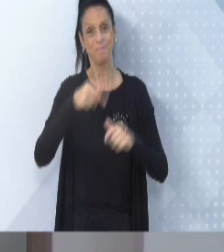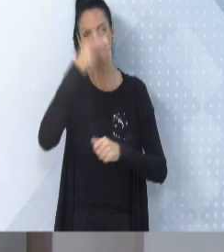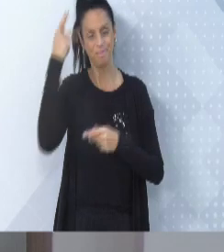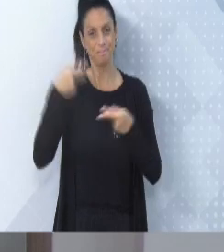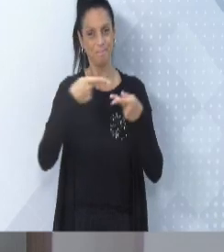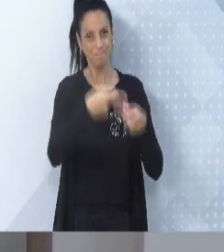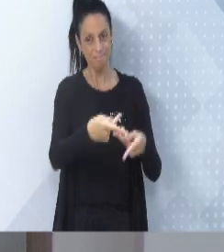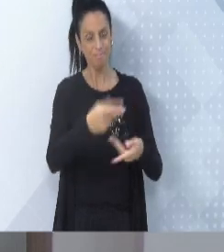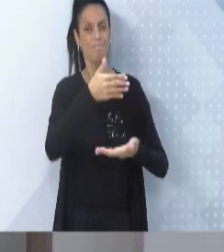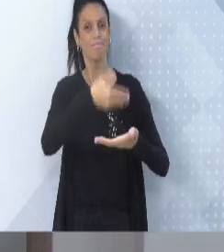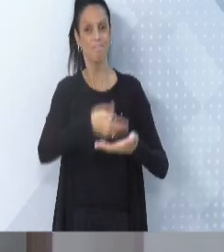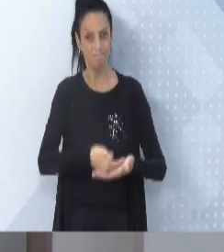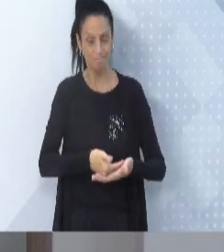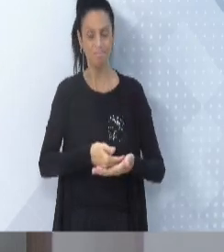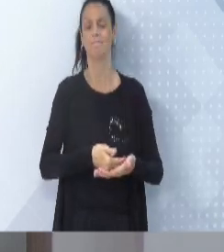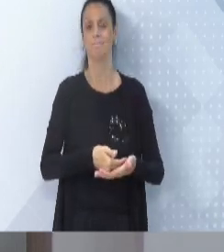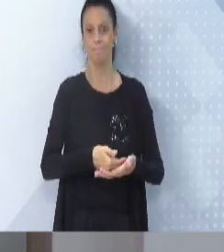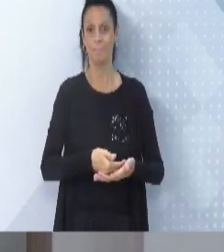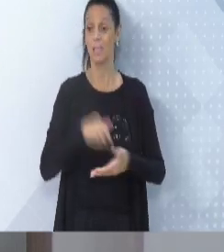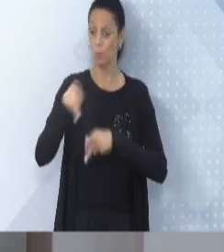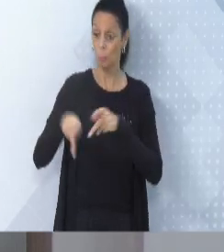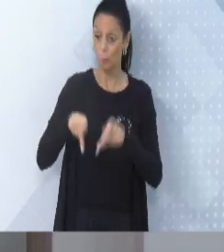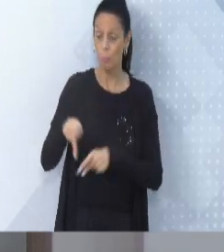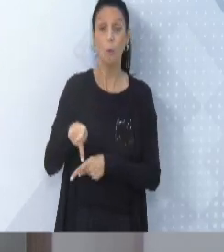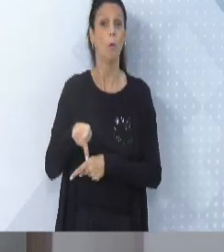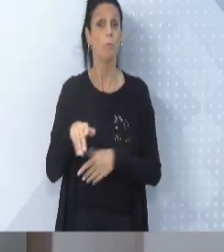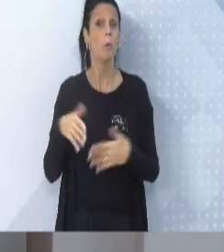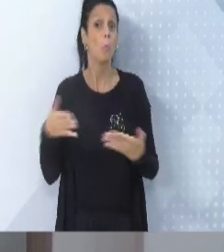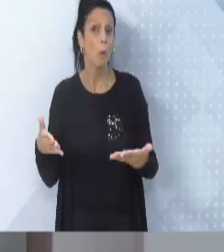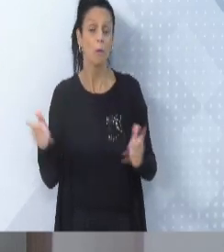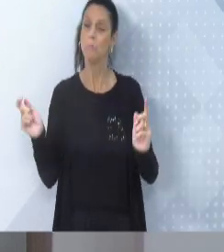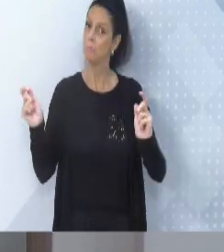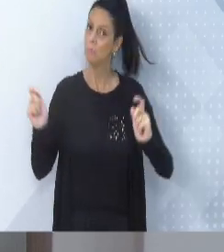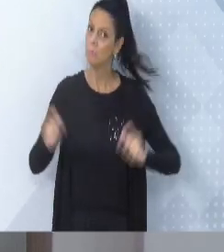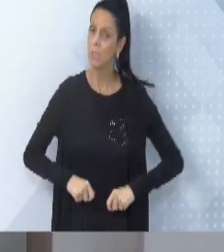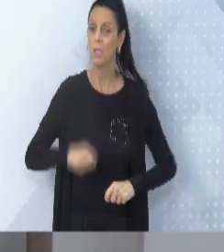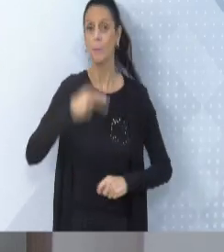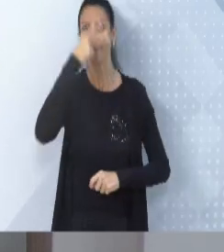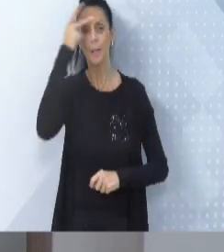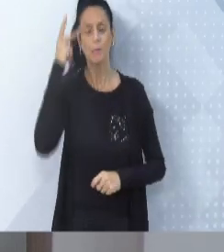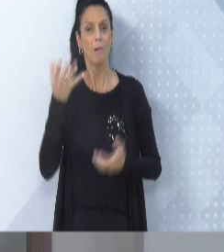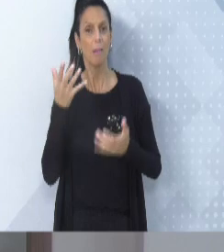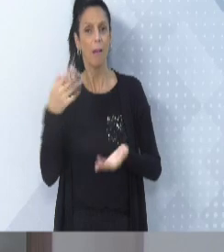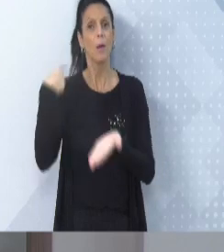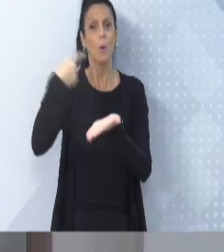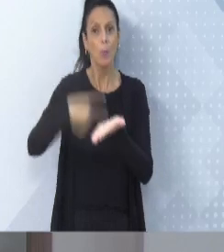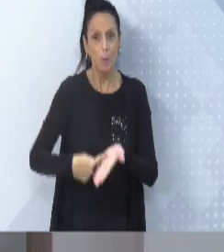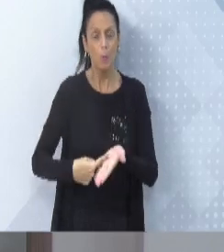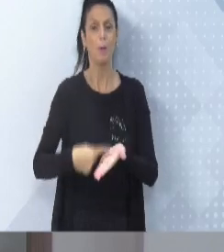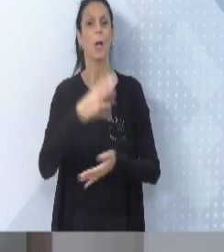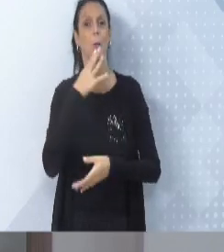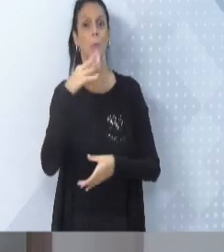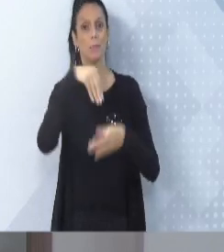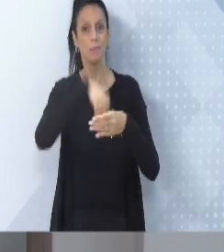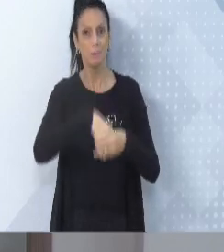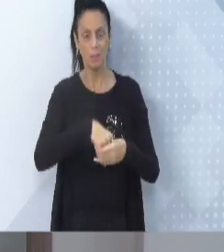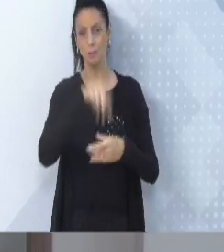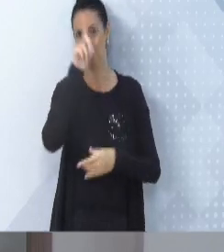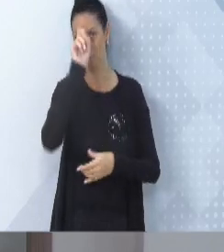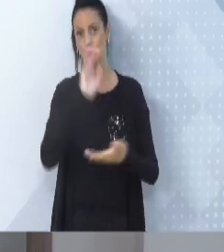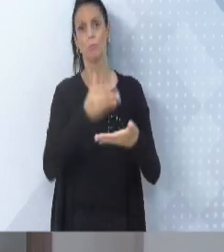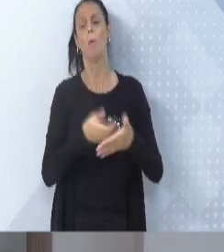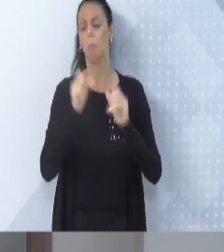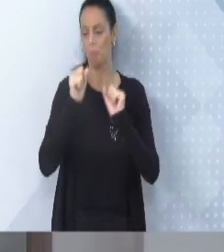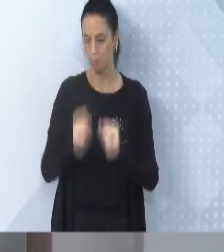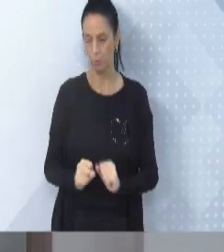façam uma visita técnica, e a população, quando puder, os grupos que queiram agendar e conhecer as instalações, fiquem à